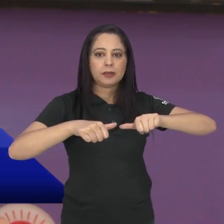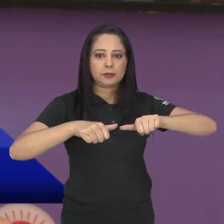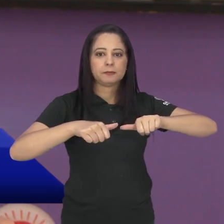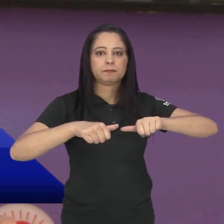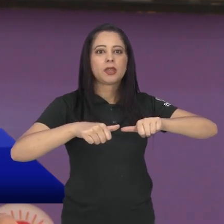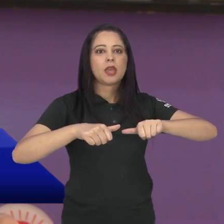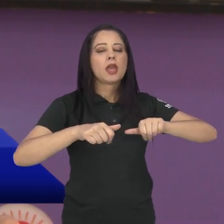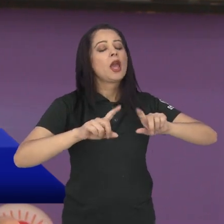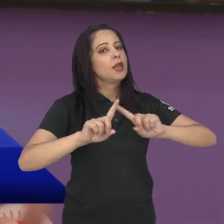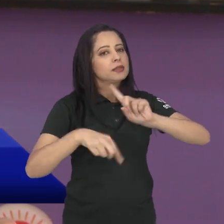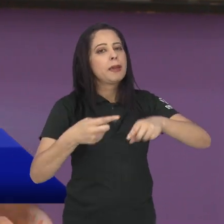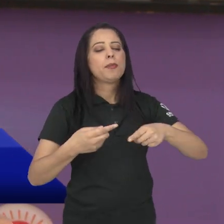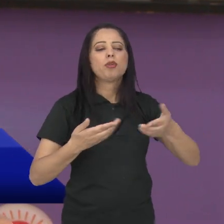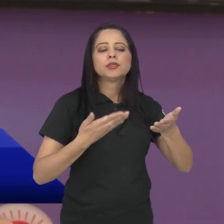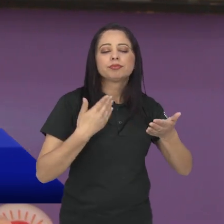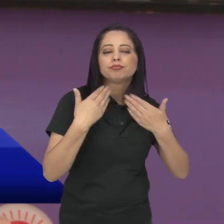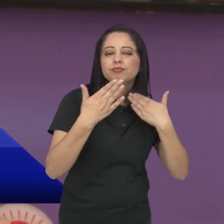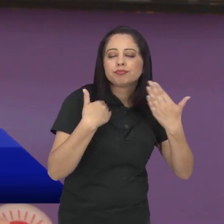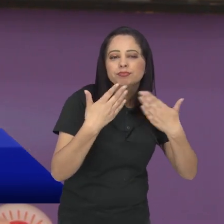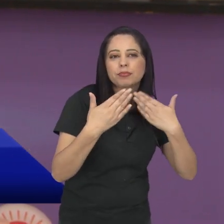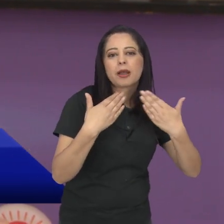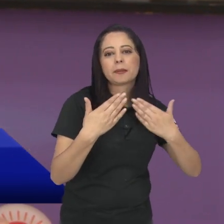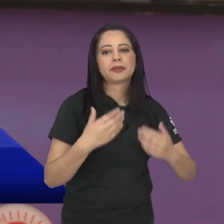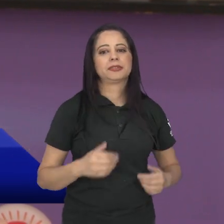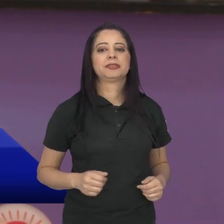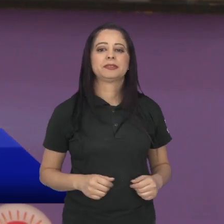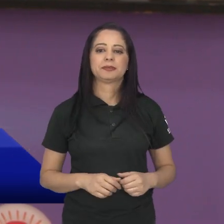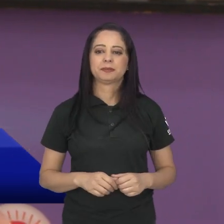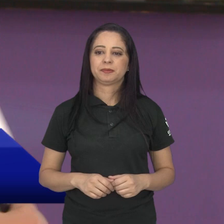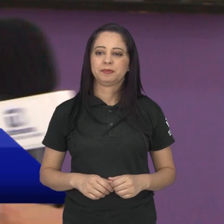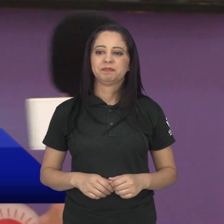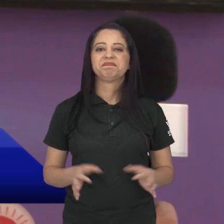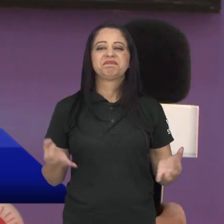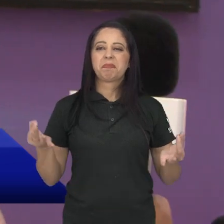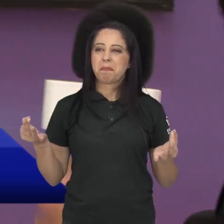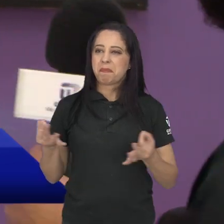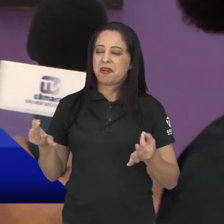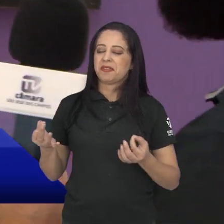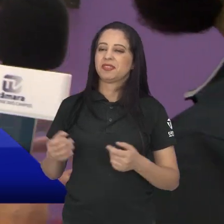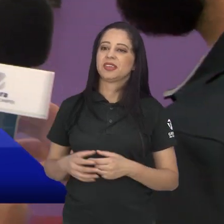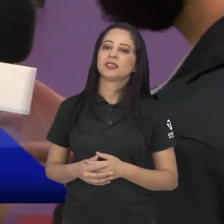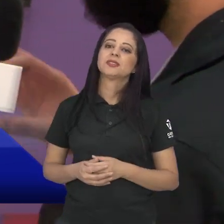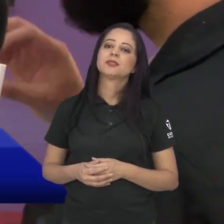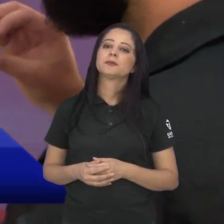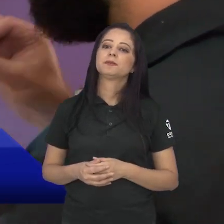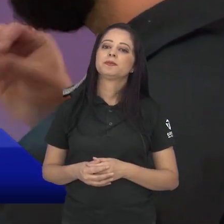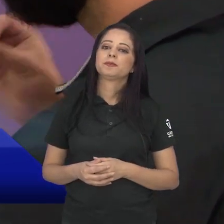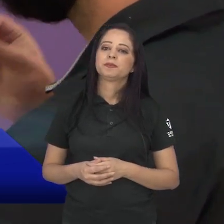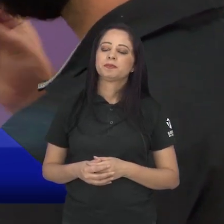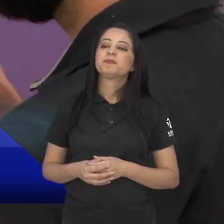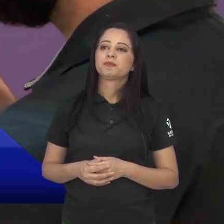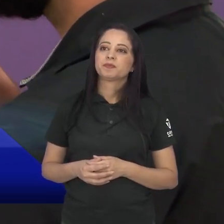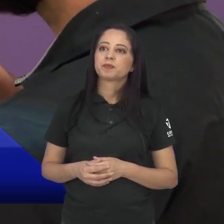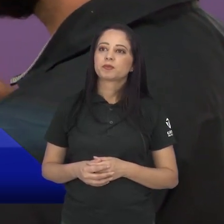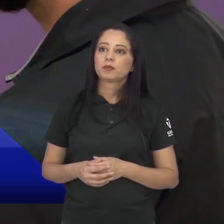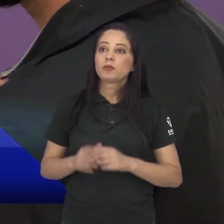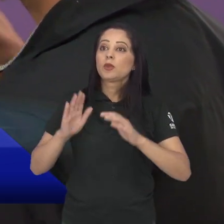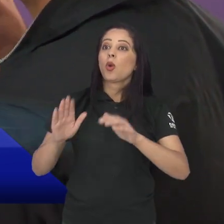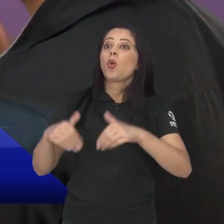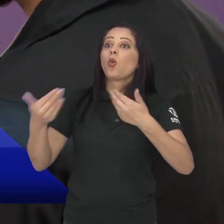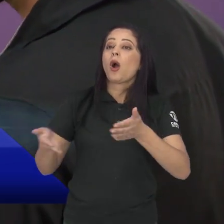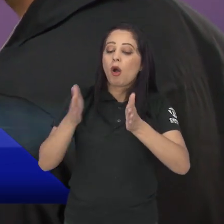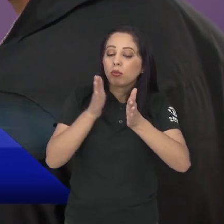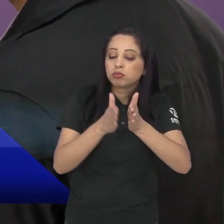continuar este diálogo e essa consulta pública junto à população. Perfeito. E agora também, quais que vão ser as